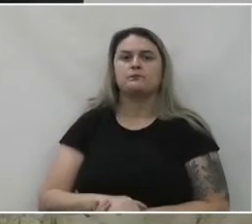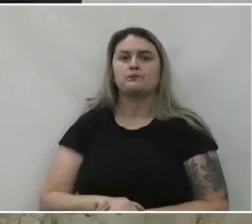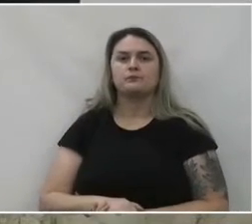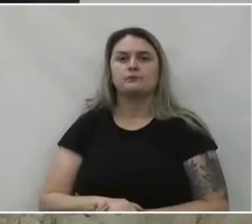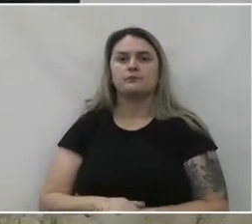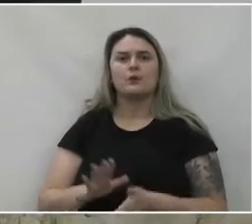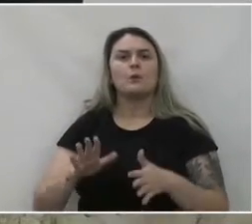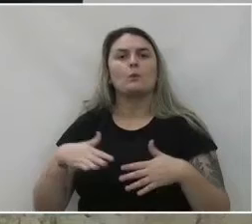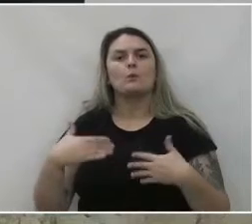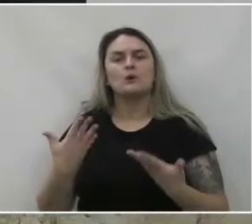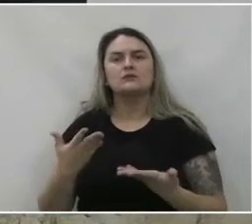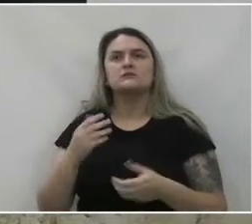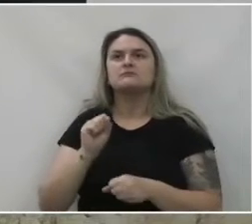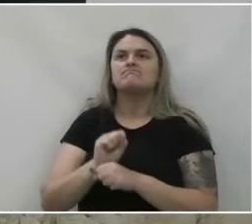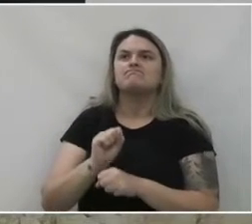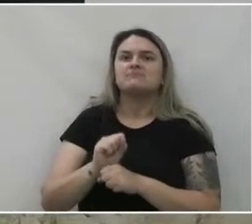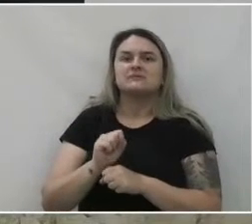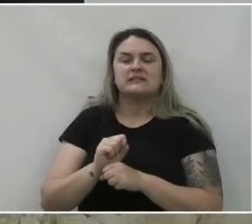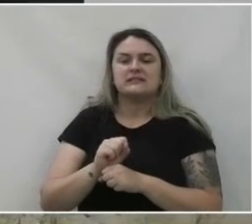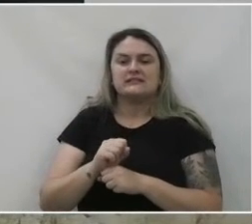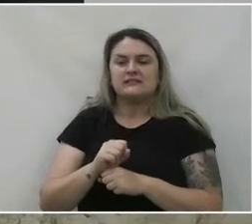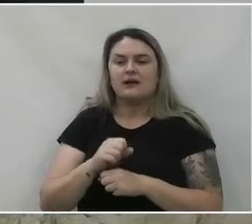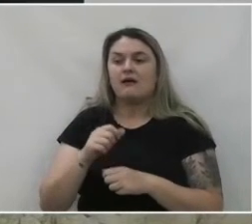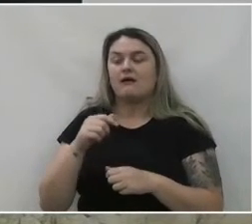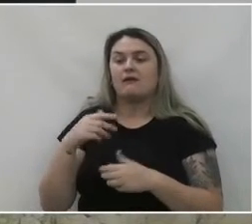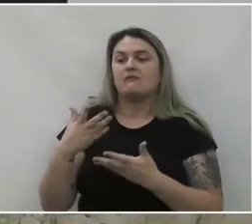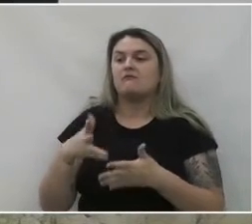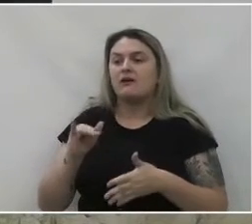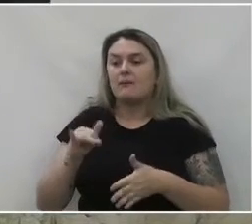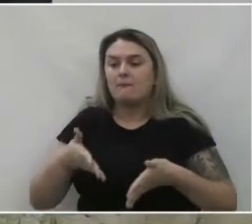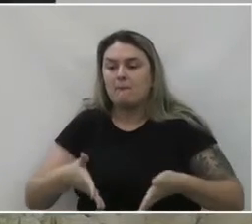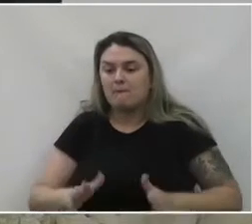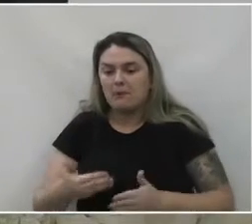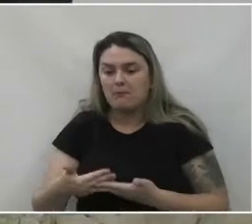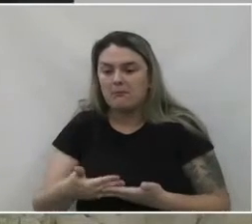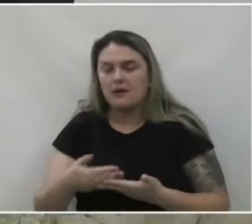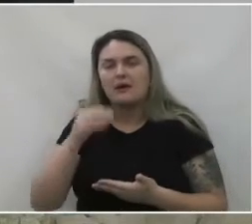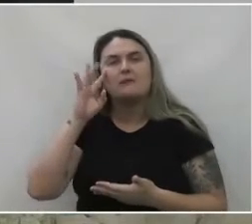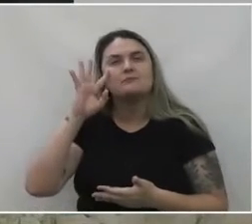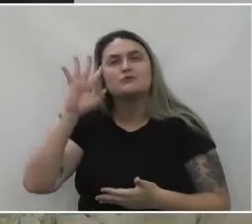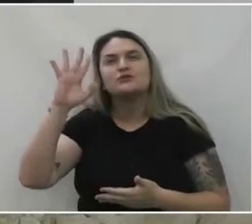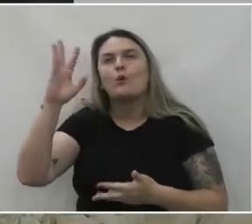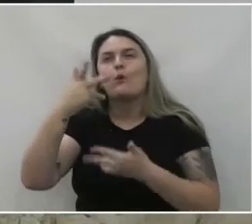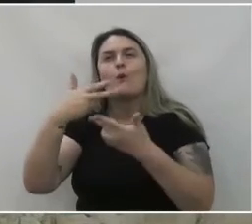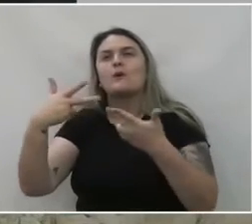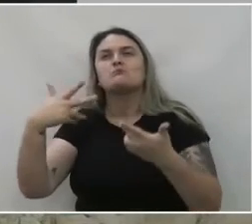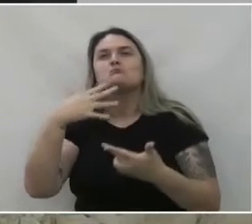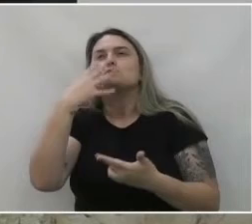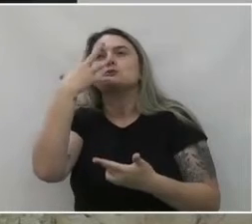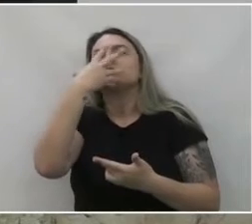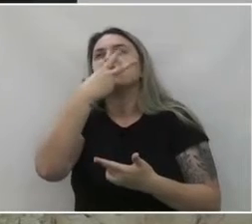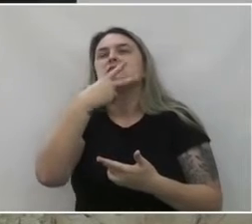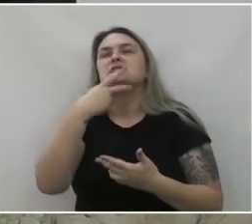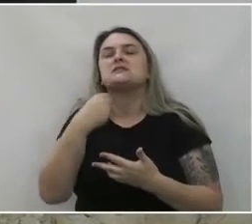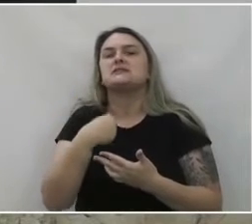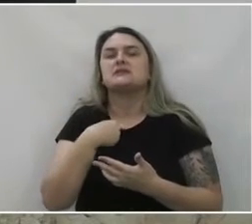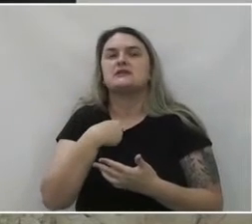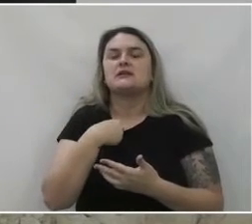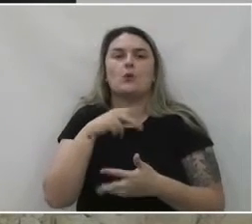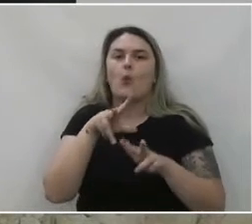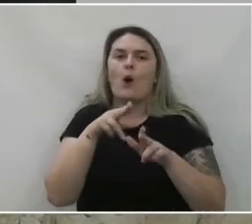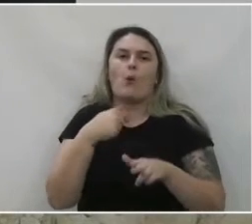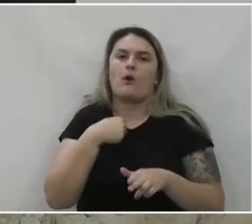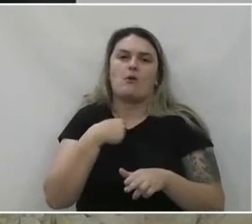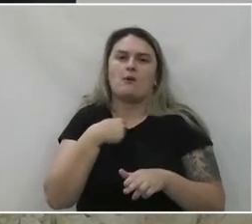quando estamos aguardando a chegada de um filho, nós imaginamos que, no meu caso, vou dizer assim,